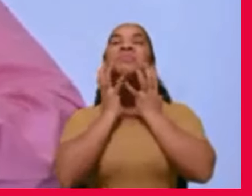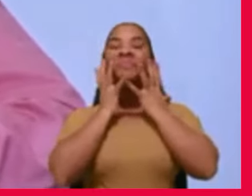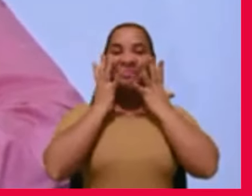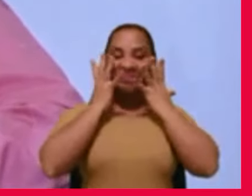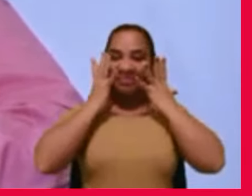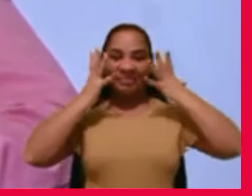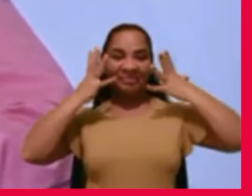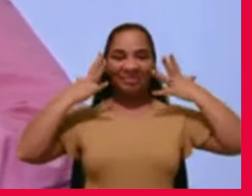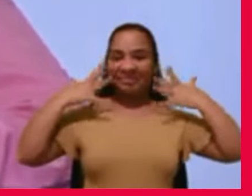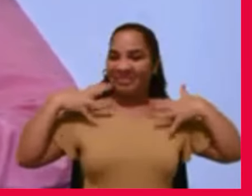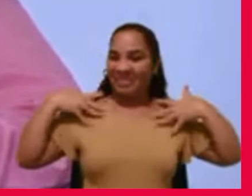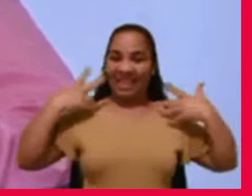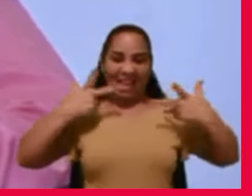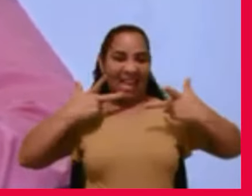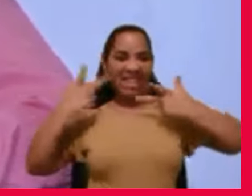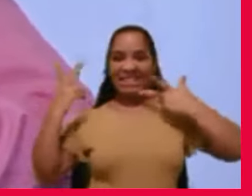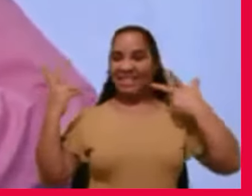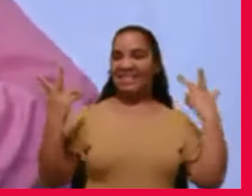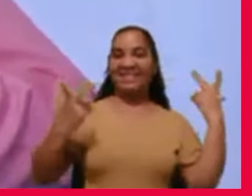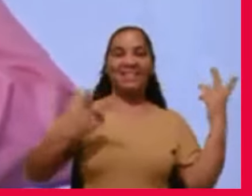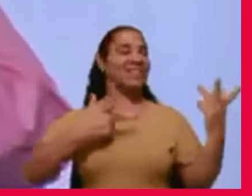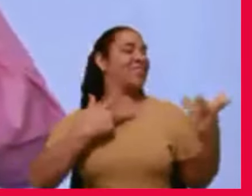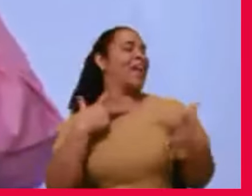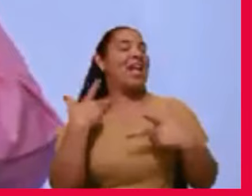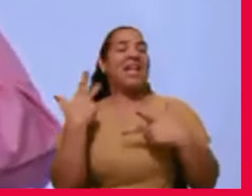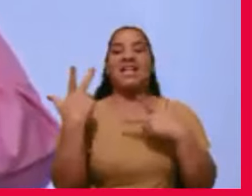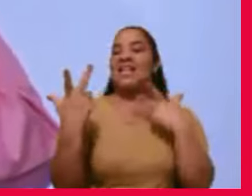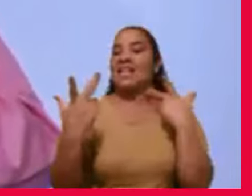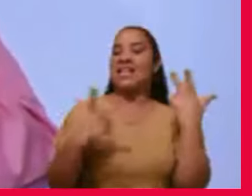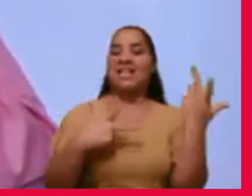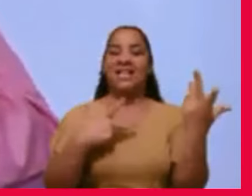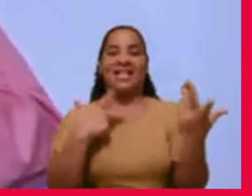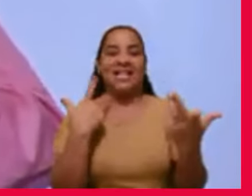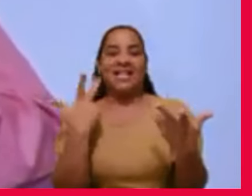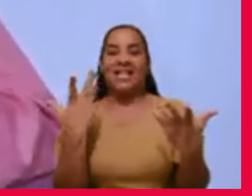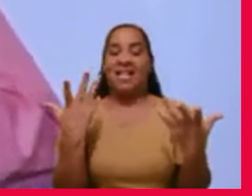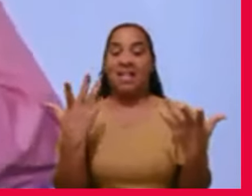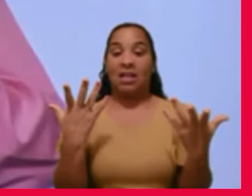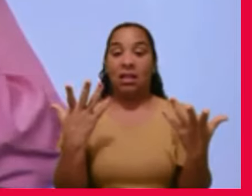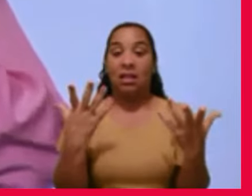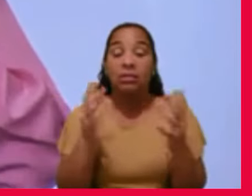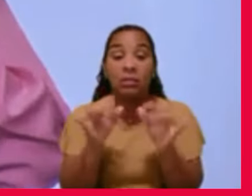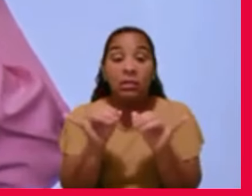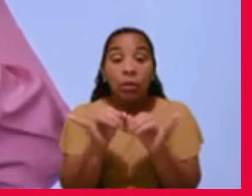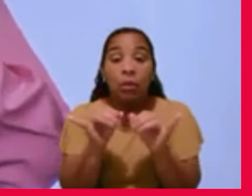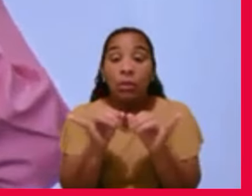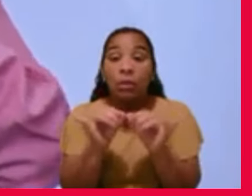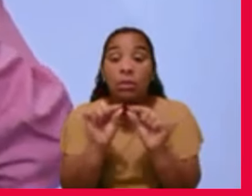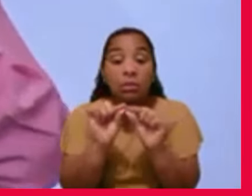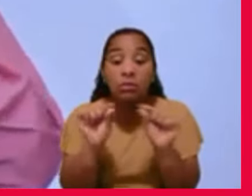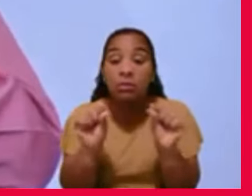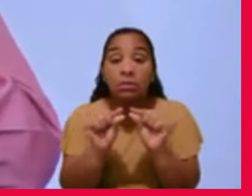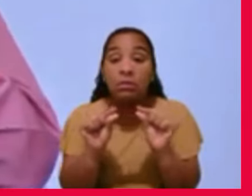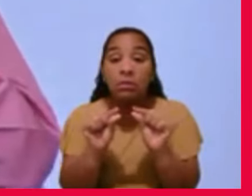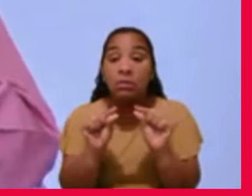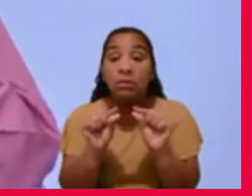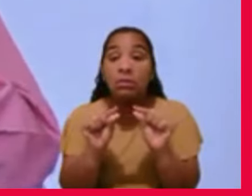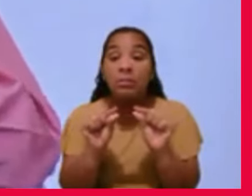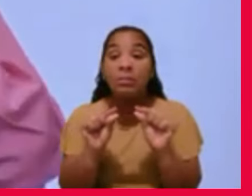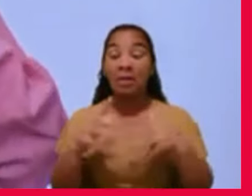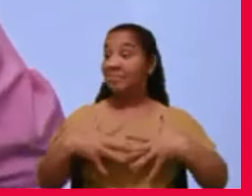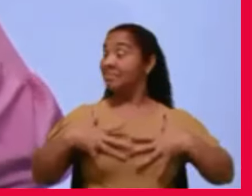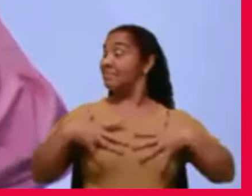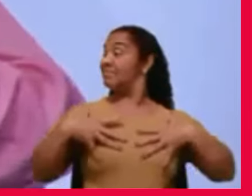assunto, ela faz daquilo uma banalidade, um dever, com uma verdadeira magia,